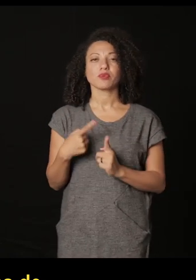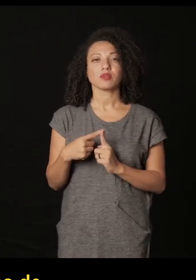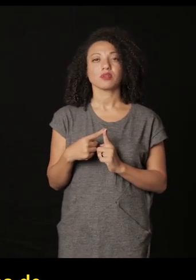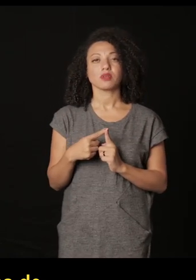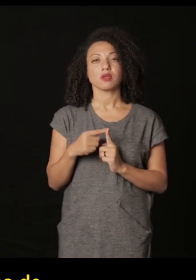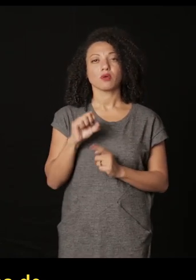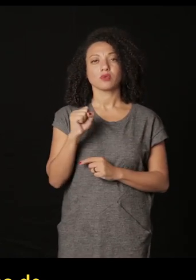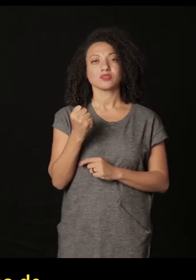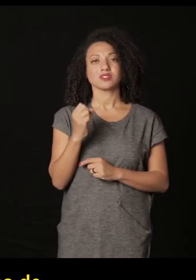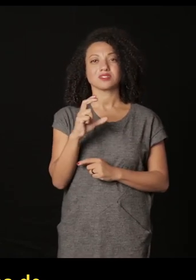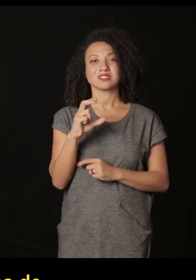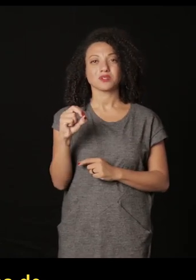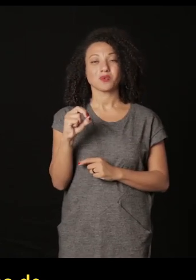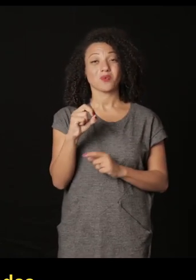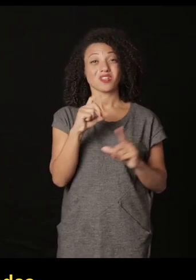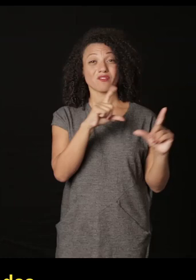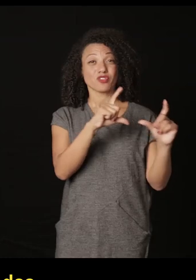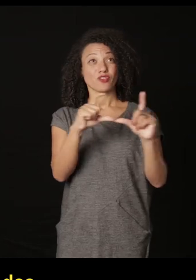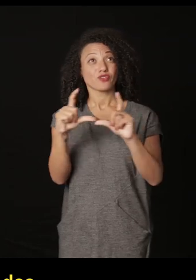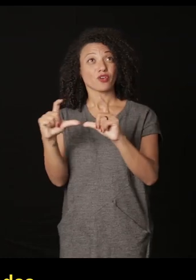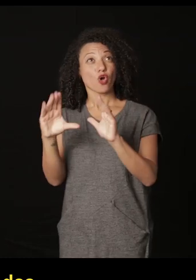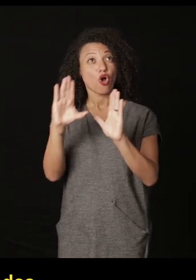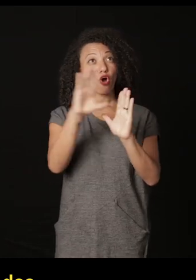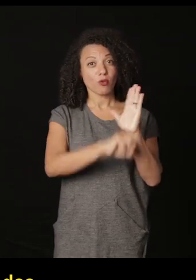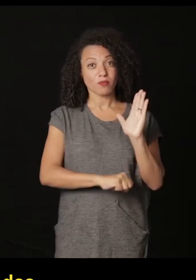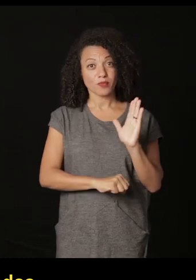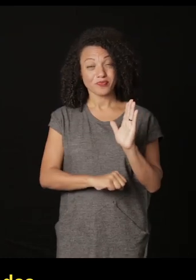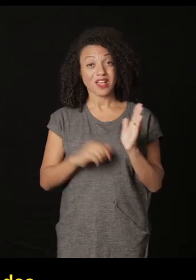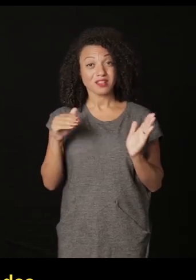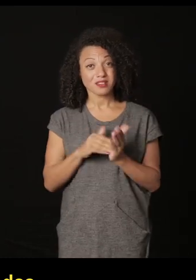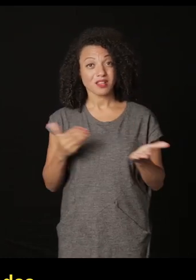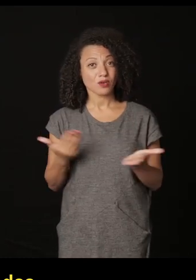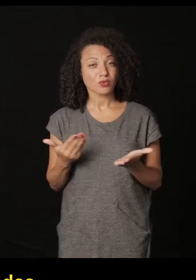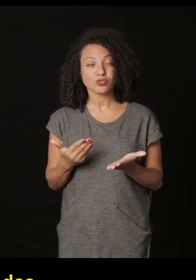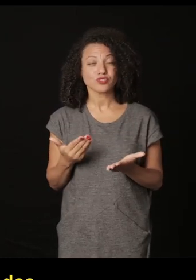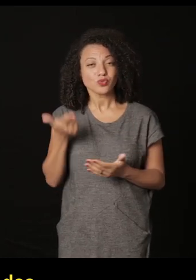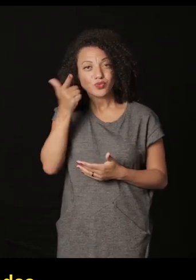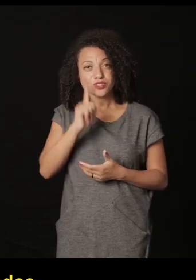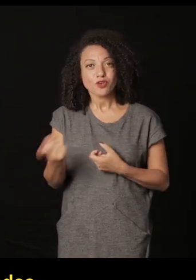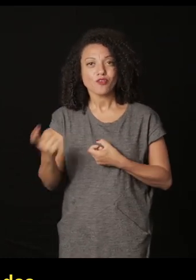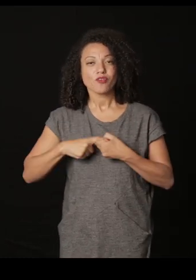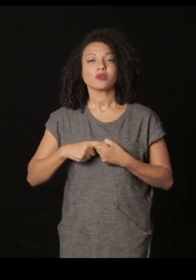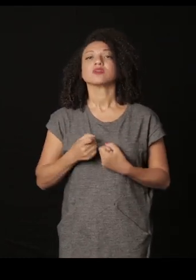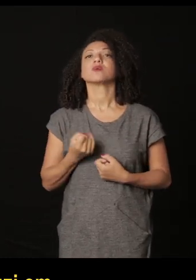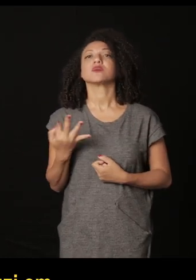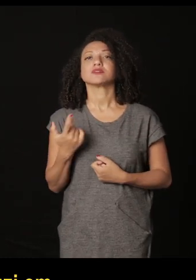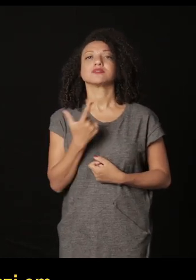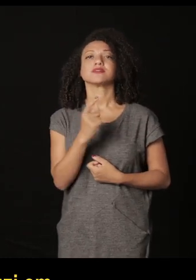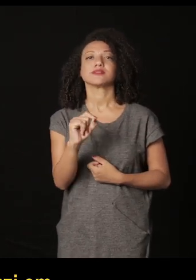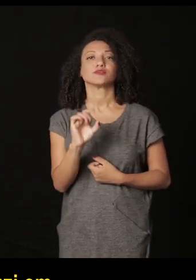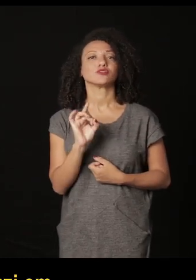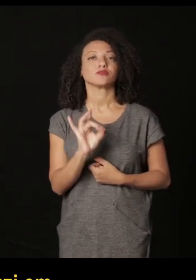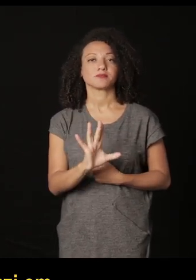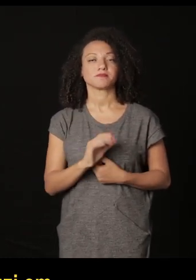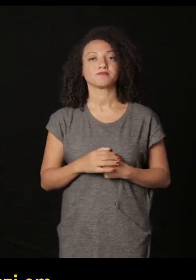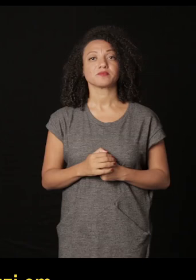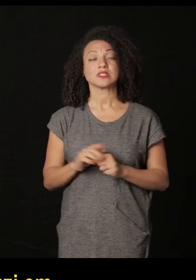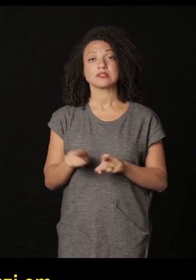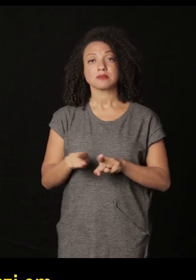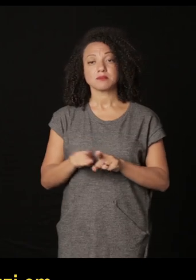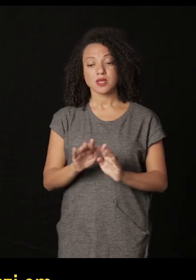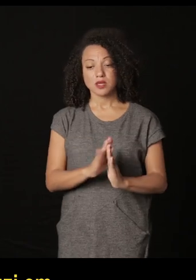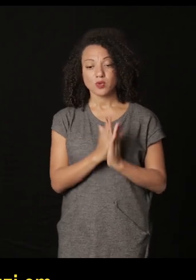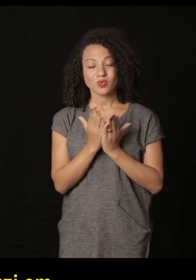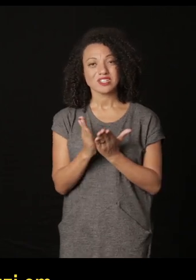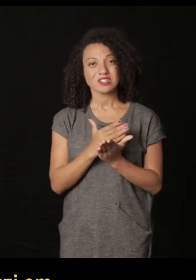850 fotografias e até hoje só foram recuperadas 100 fotografias e o livro o livro